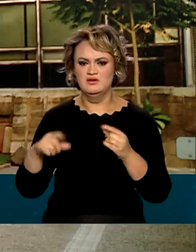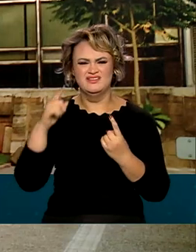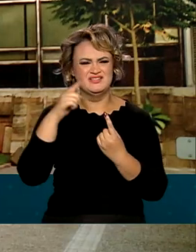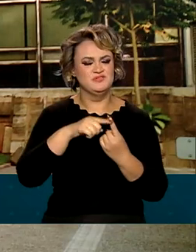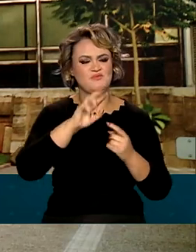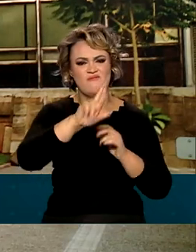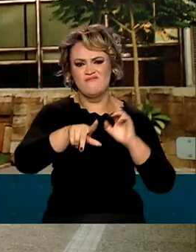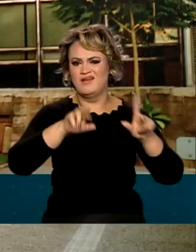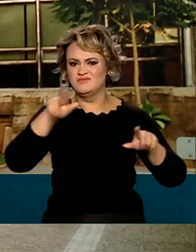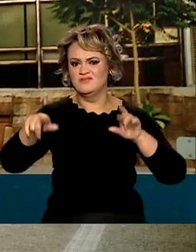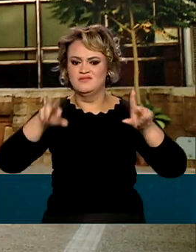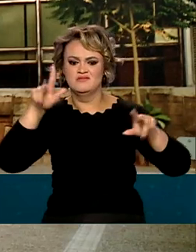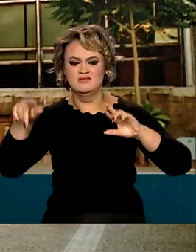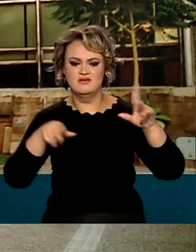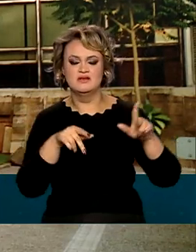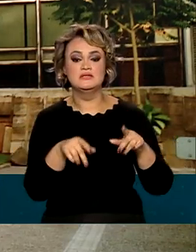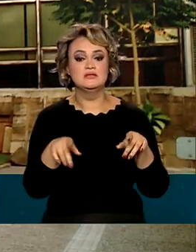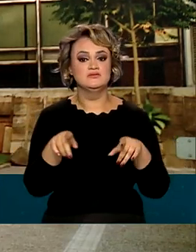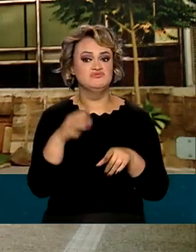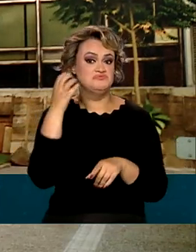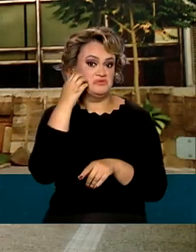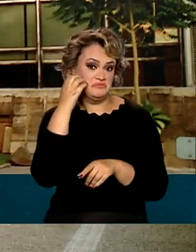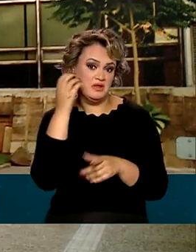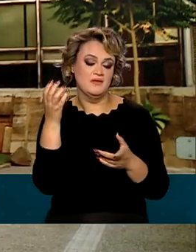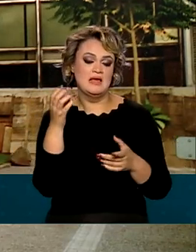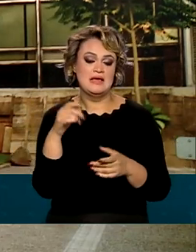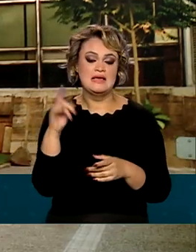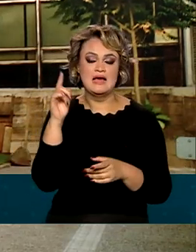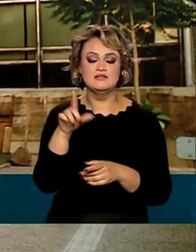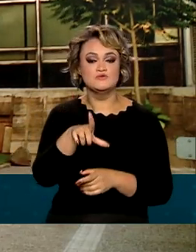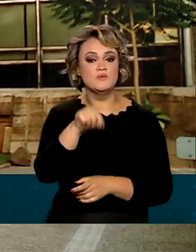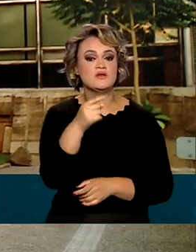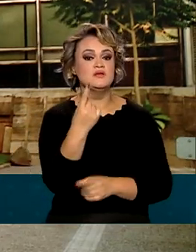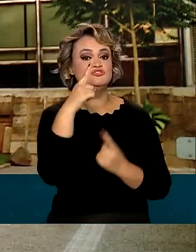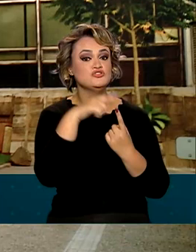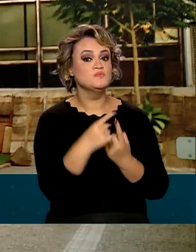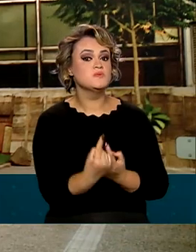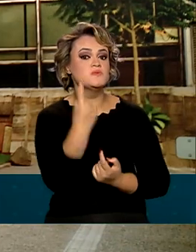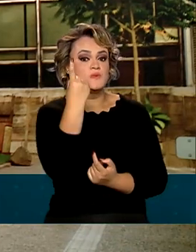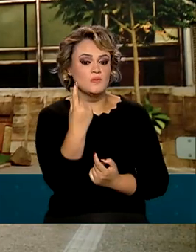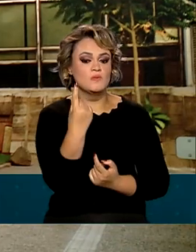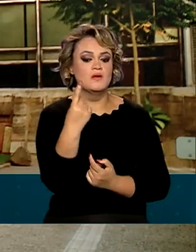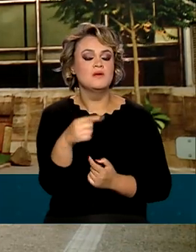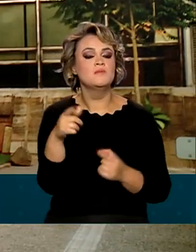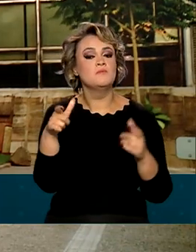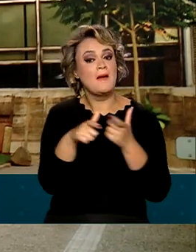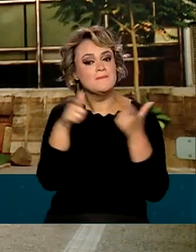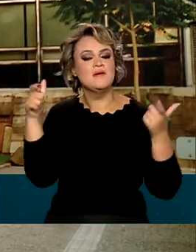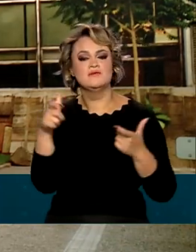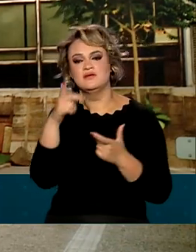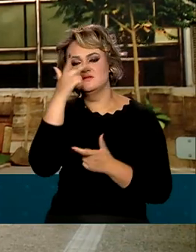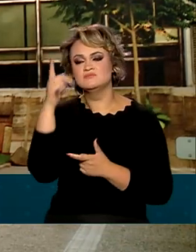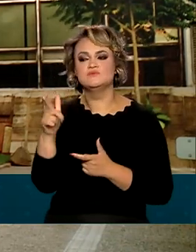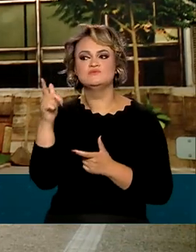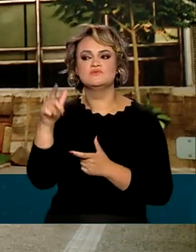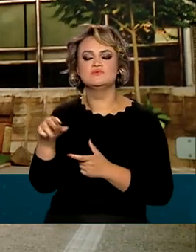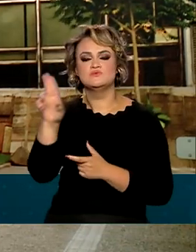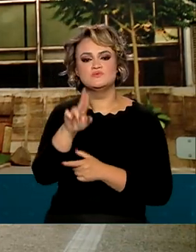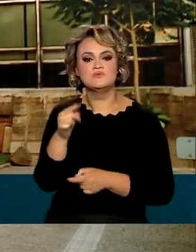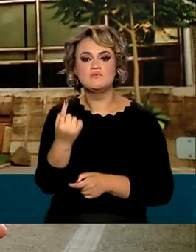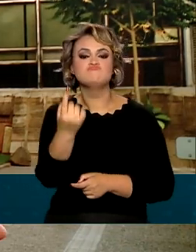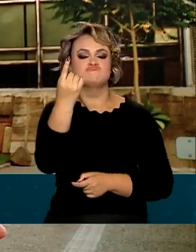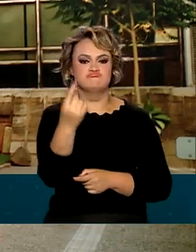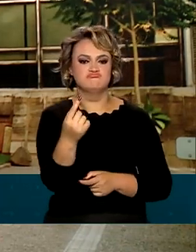equipamentos, inclusive telefones celulares. O modelo foi escolhido por ser utilizado pela maioria dos fabricantes globais e